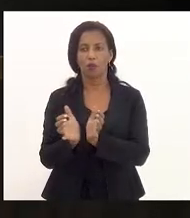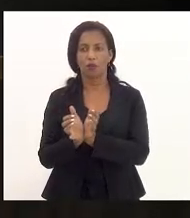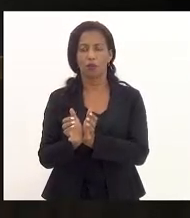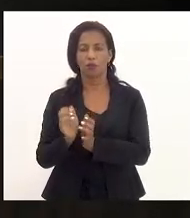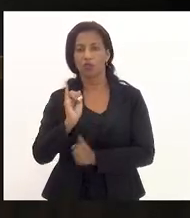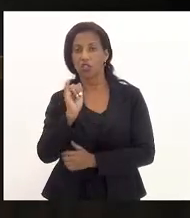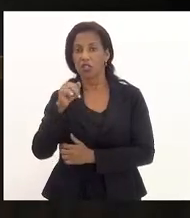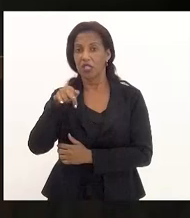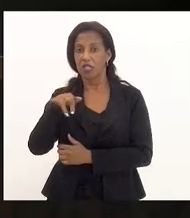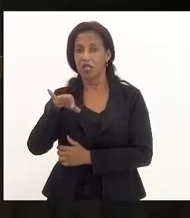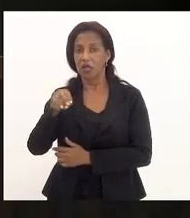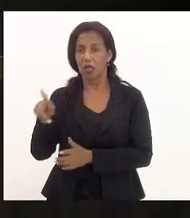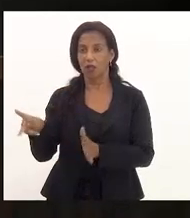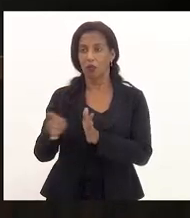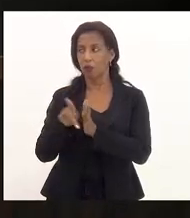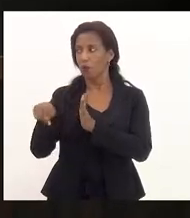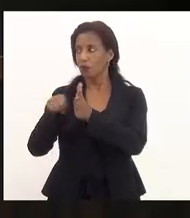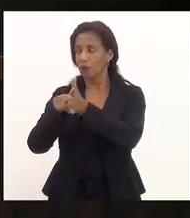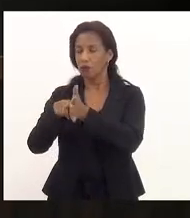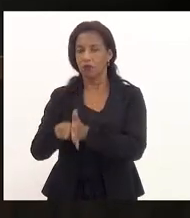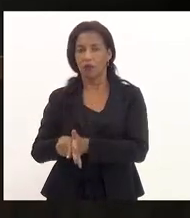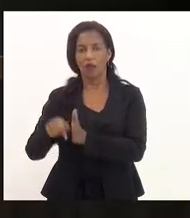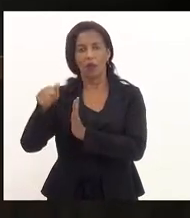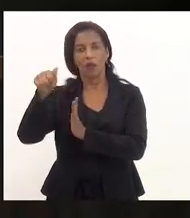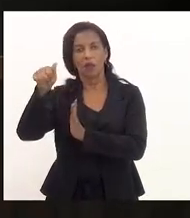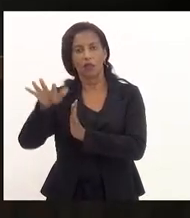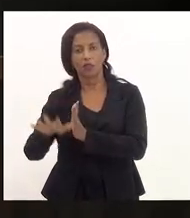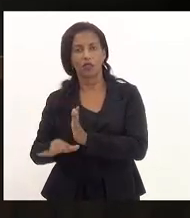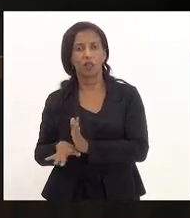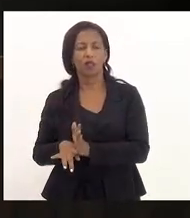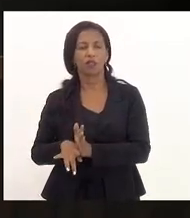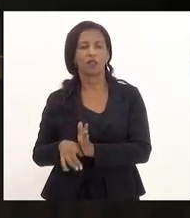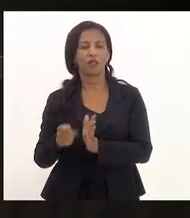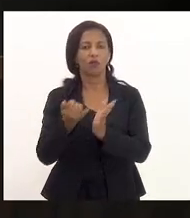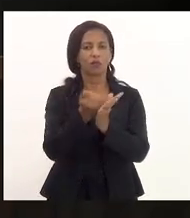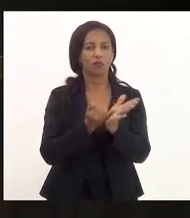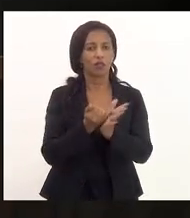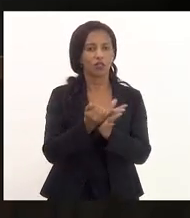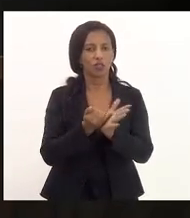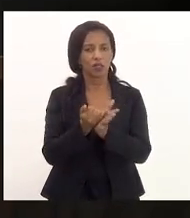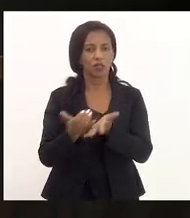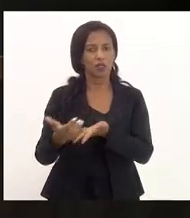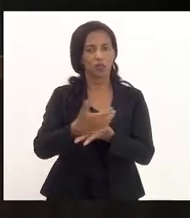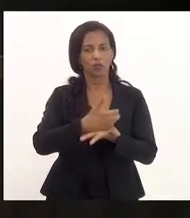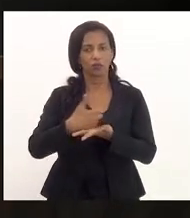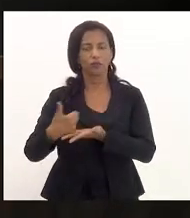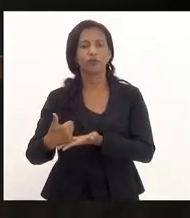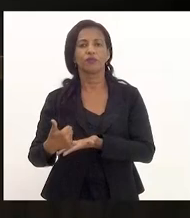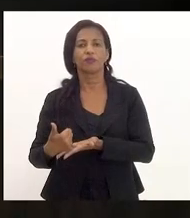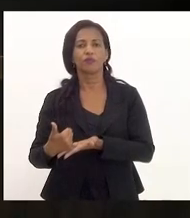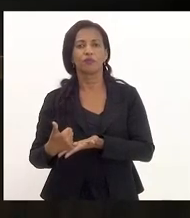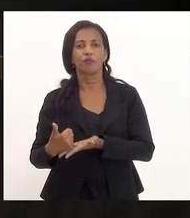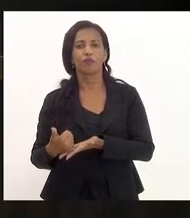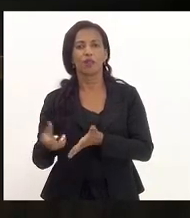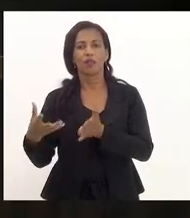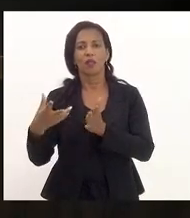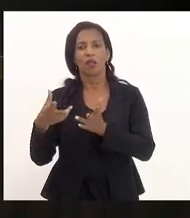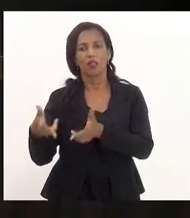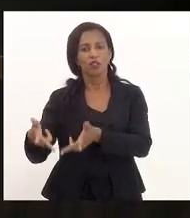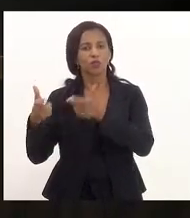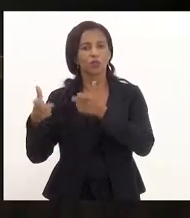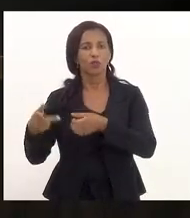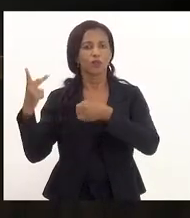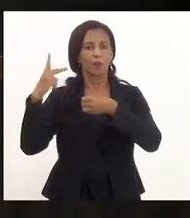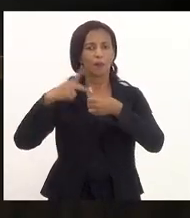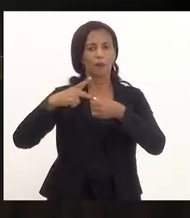Inquérito, destinada a investigar a queda da arrecadação do Estado do Rio de Janeiro, referente a receitas compensatórias da exploração de petróleo